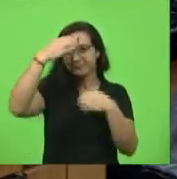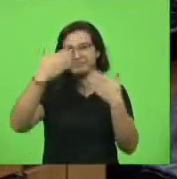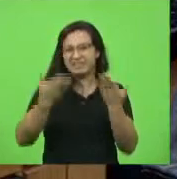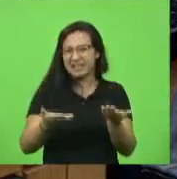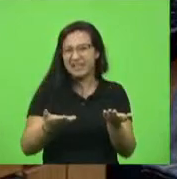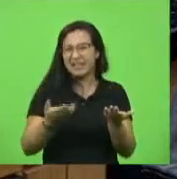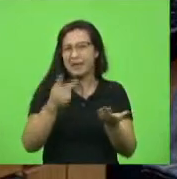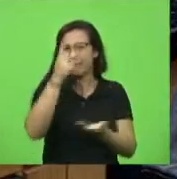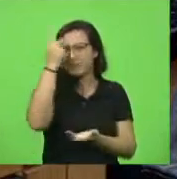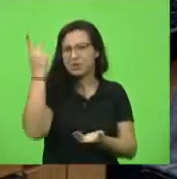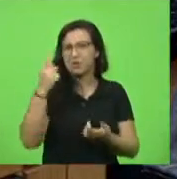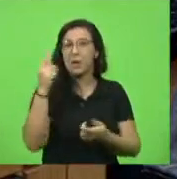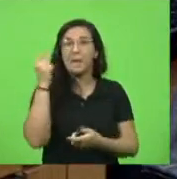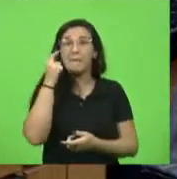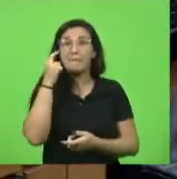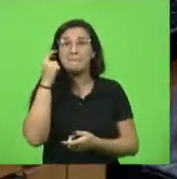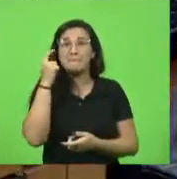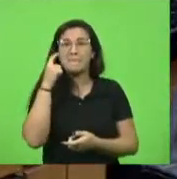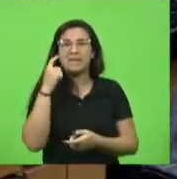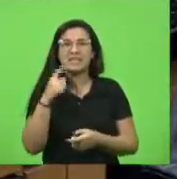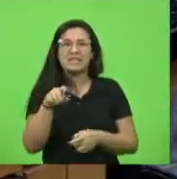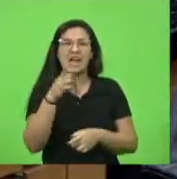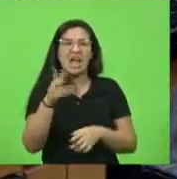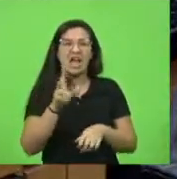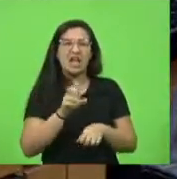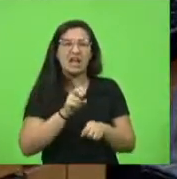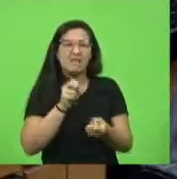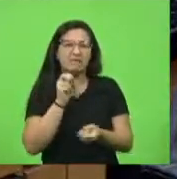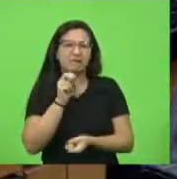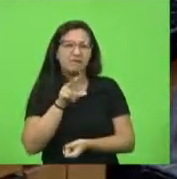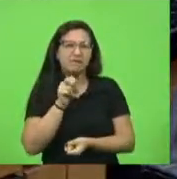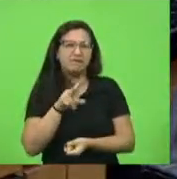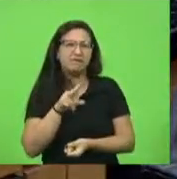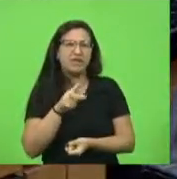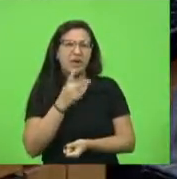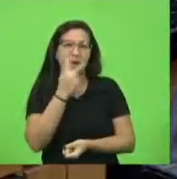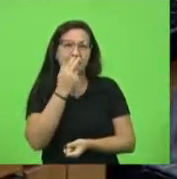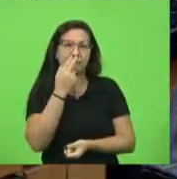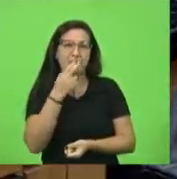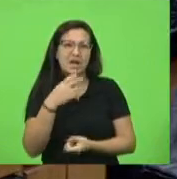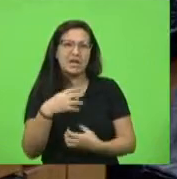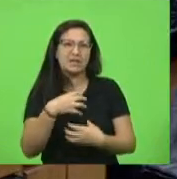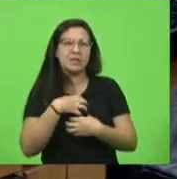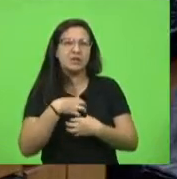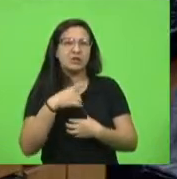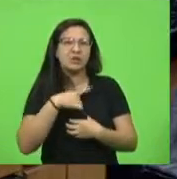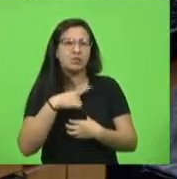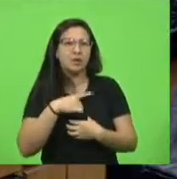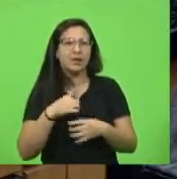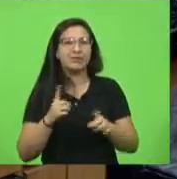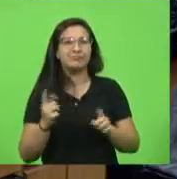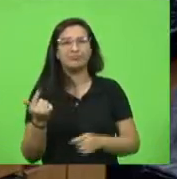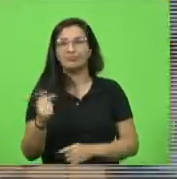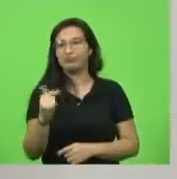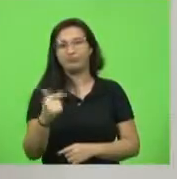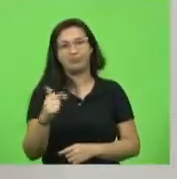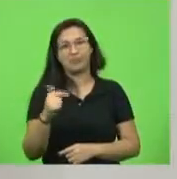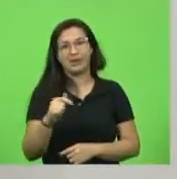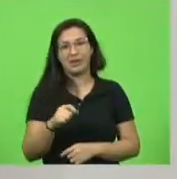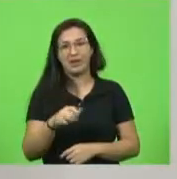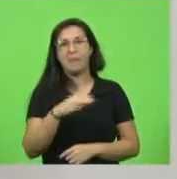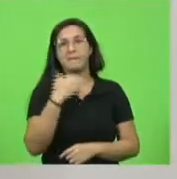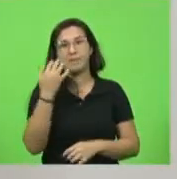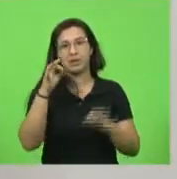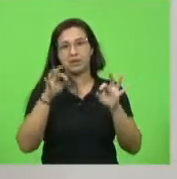achando que com o vírus, que esse covid tem coração, não tem coração. Mais que isso, deputada Ada, para